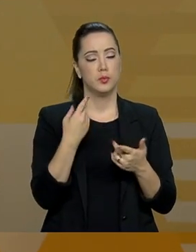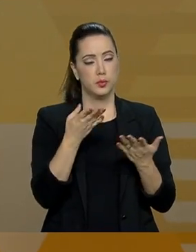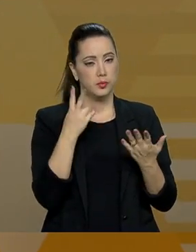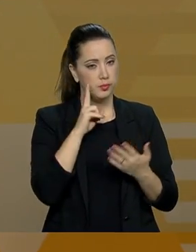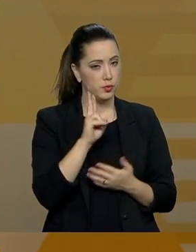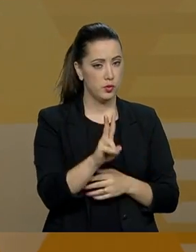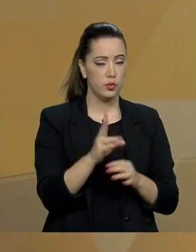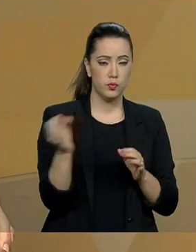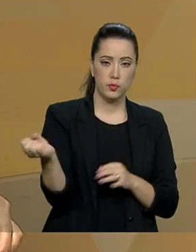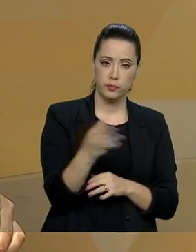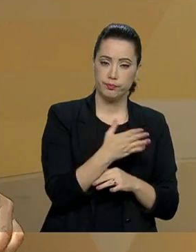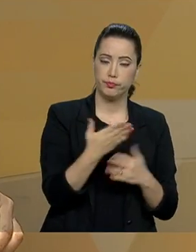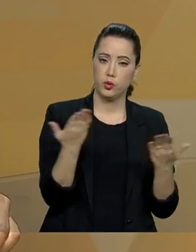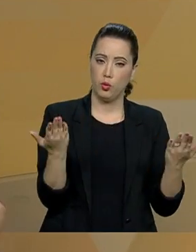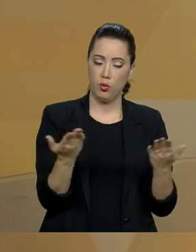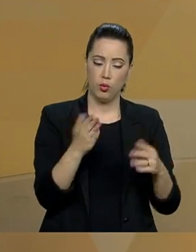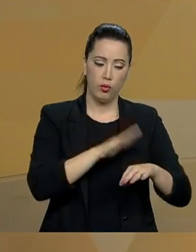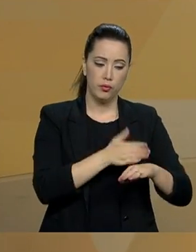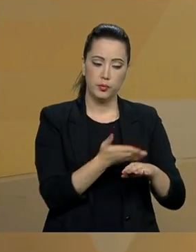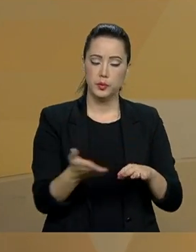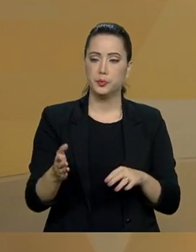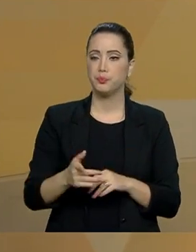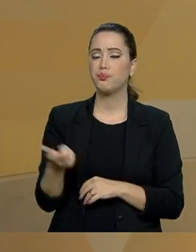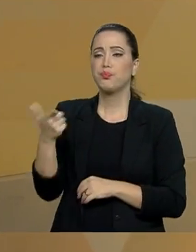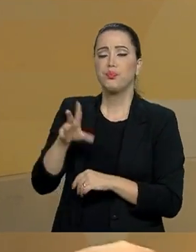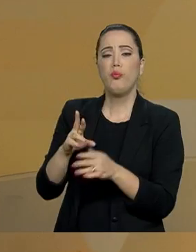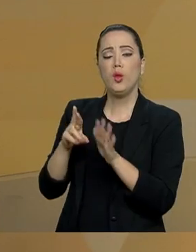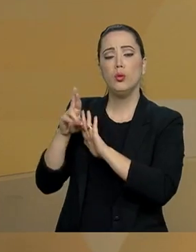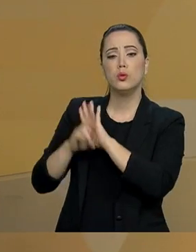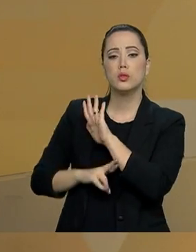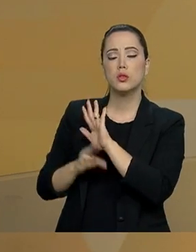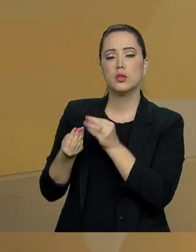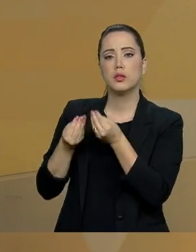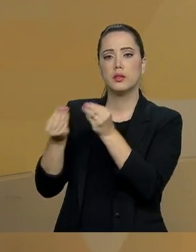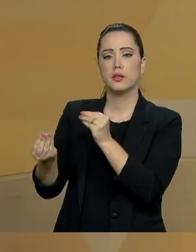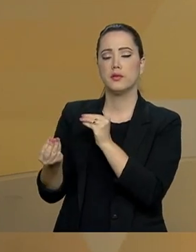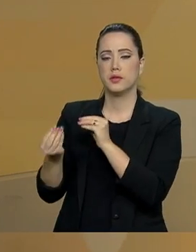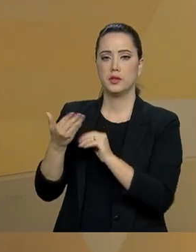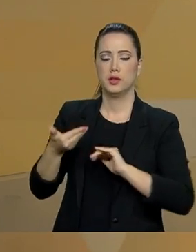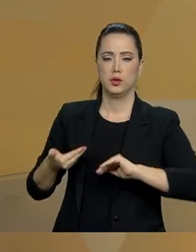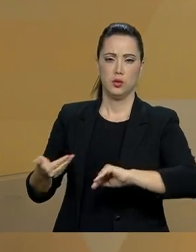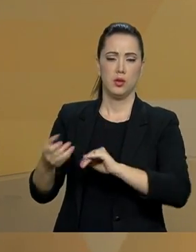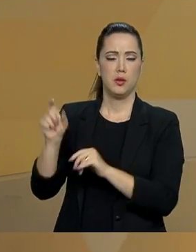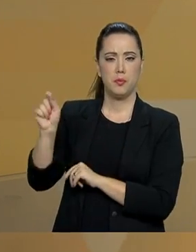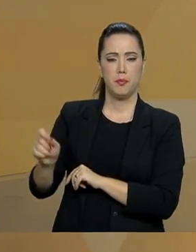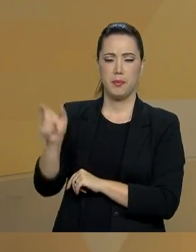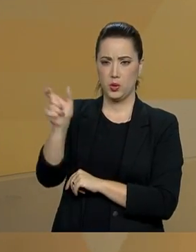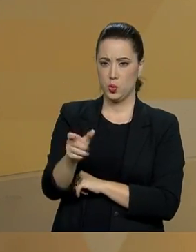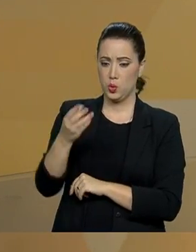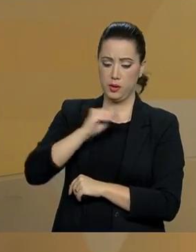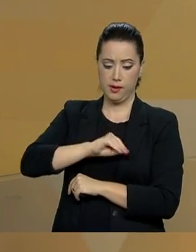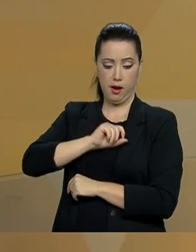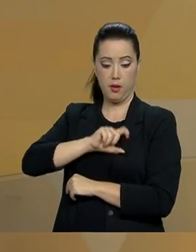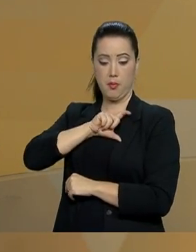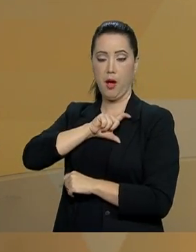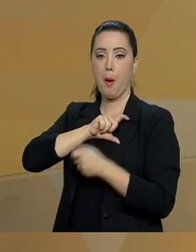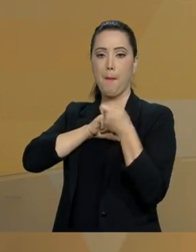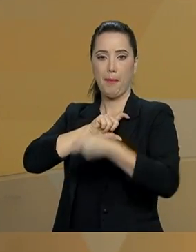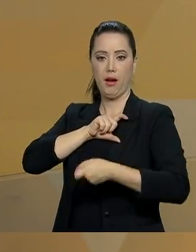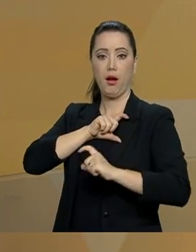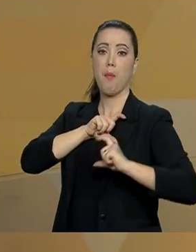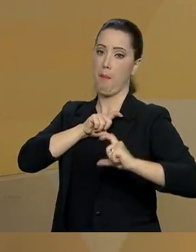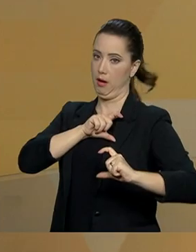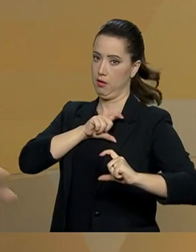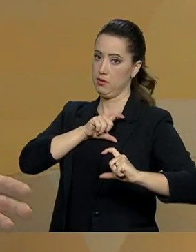cenário. Outra regra da proposta enviada pelo governo federal ao Congresso seria quem ganha mais, paga mais, quem ganha menos, paga